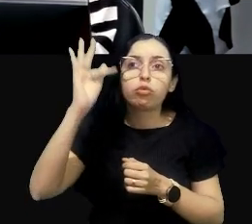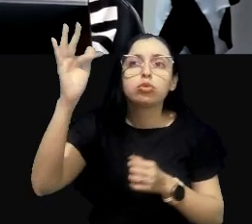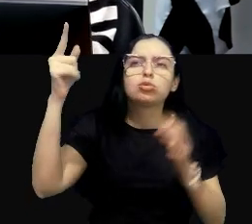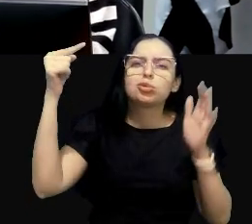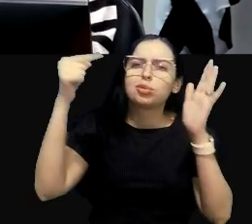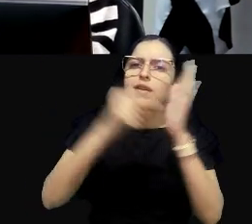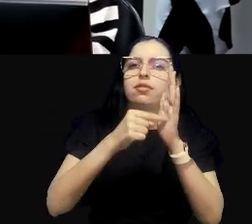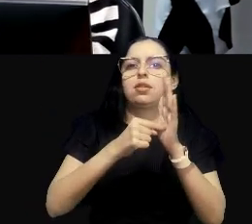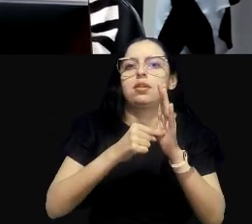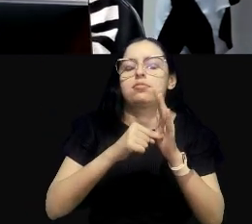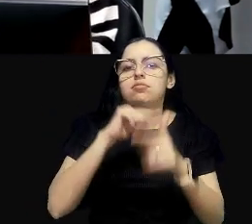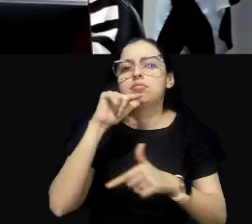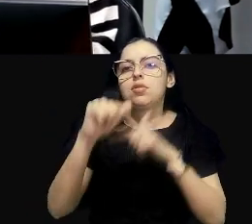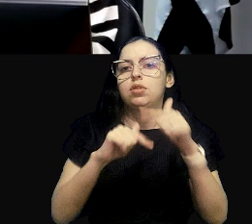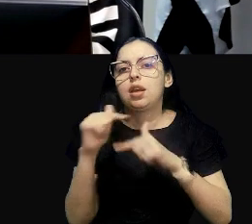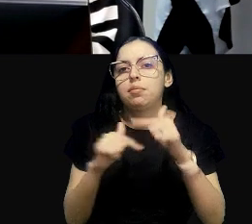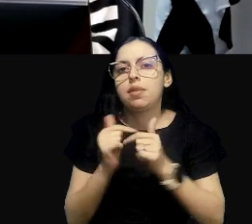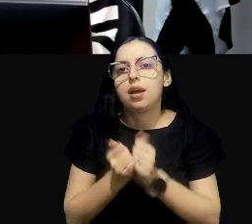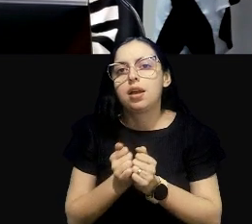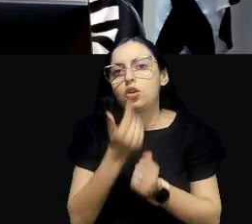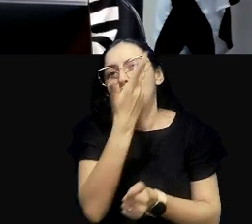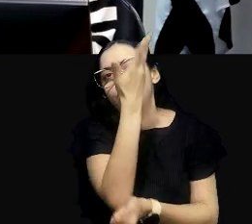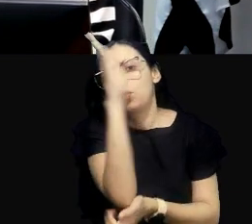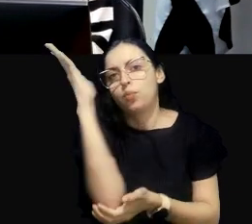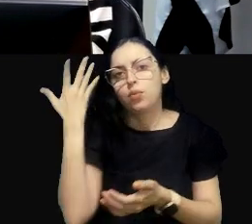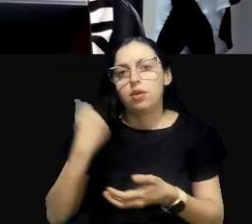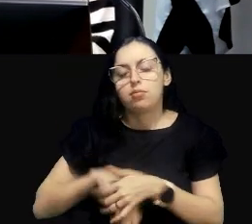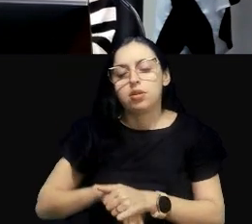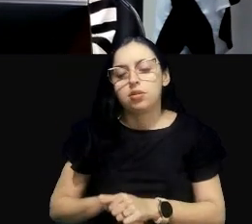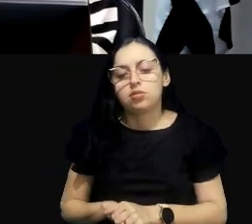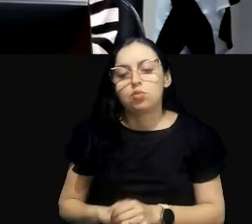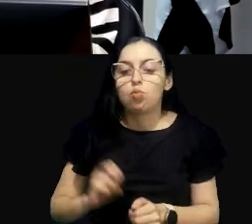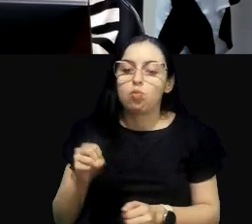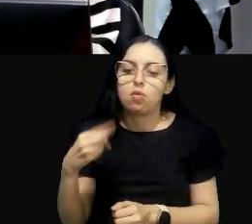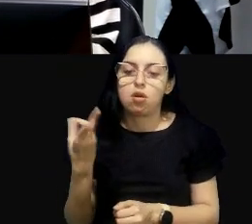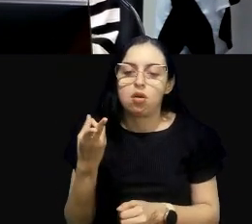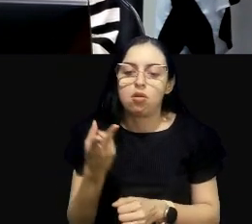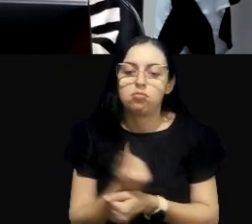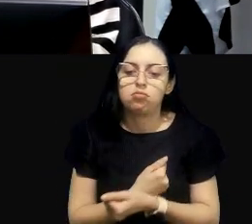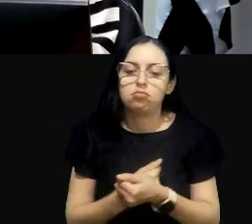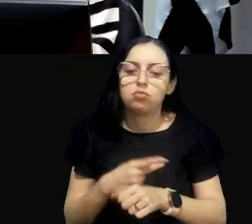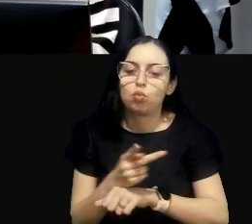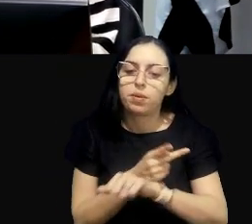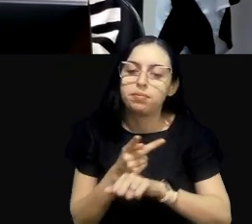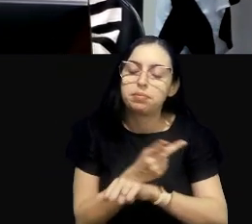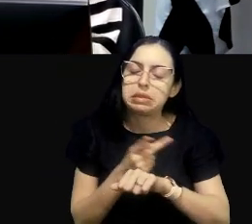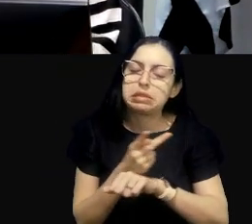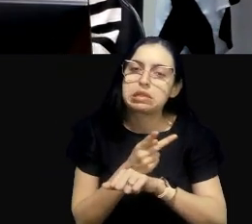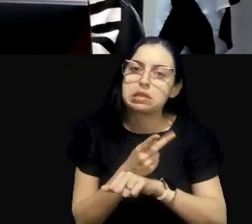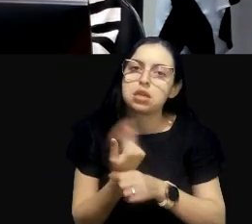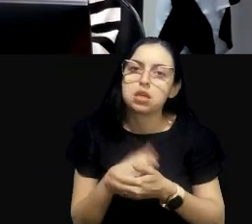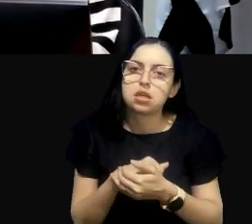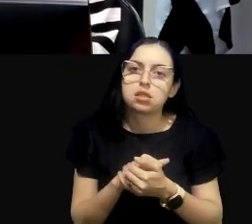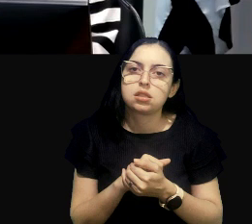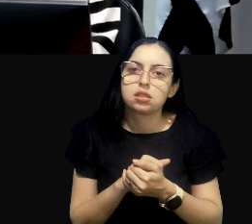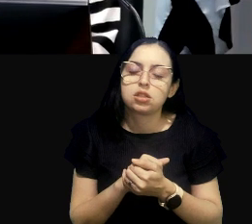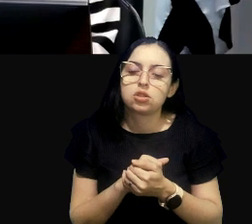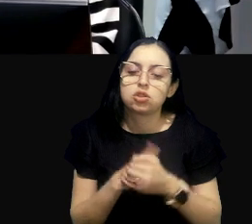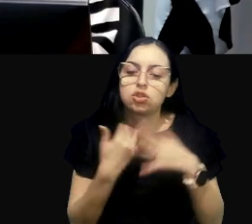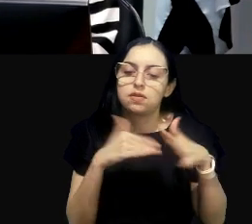atividade impactante do meio ambiente. Então, seja numa análise de avaliação